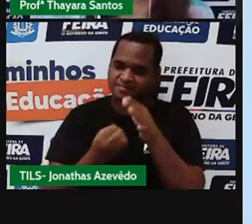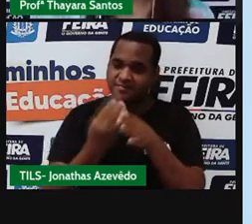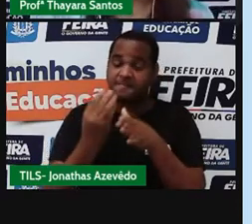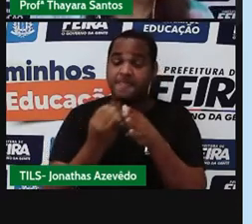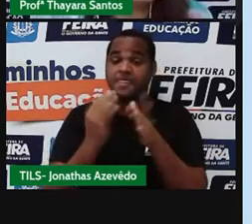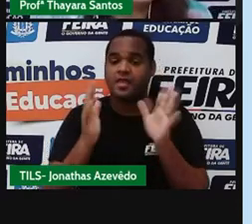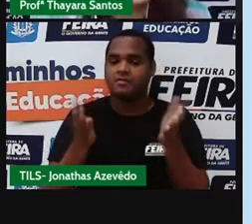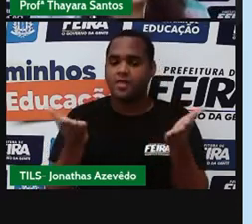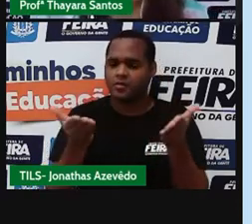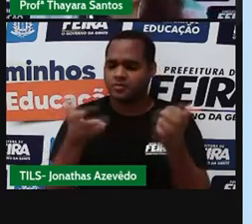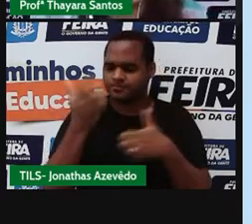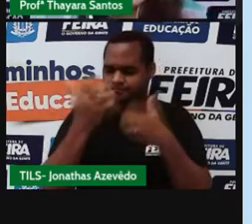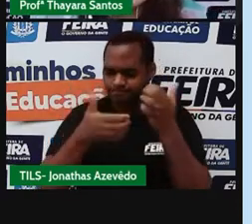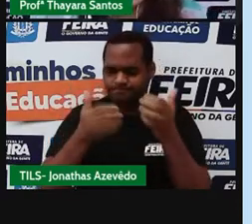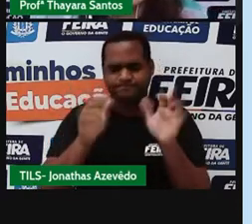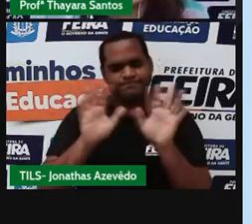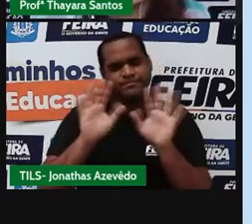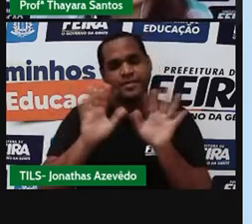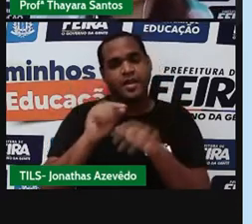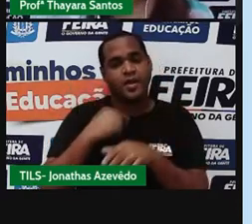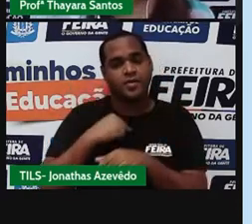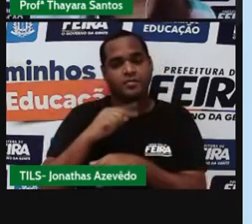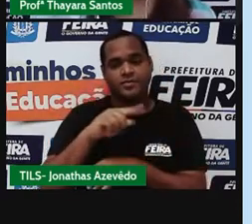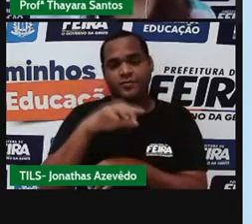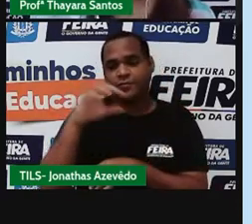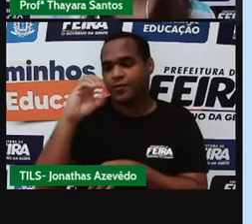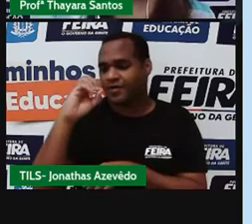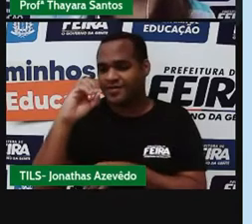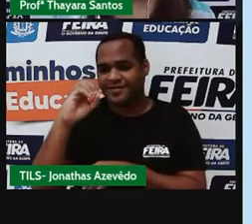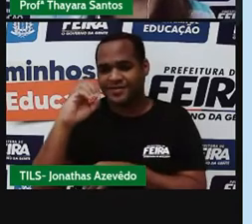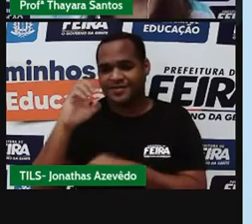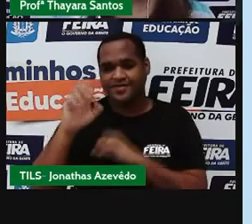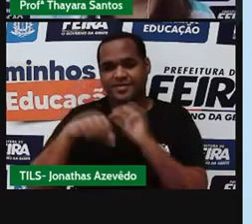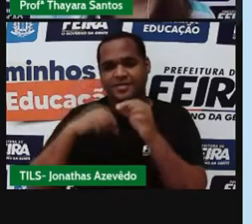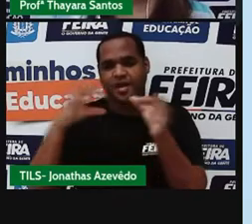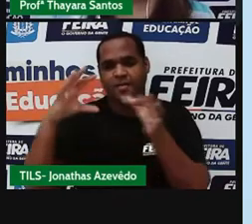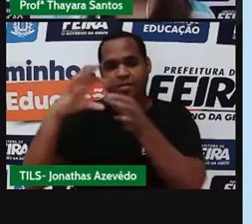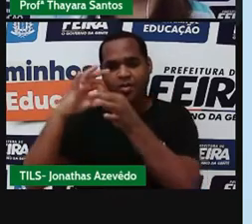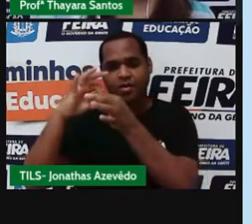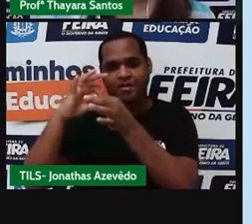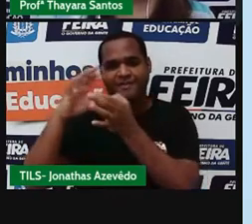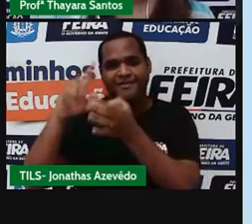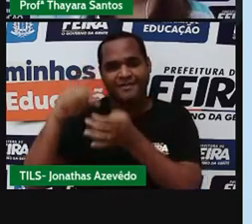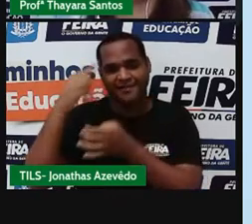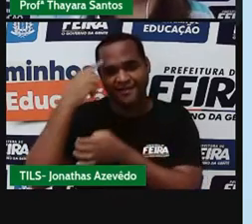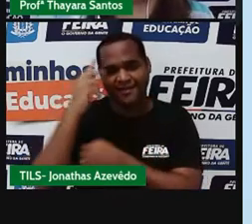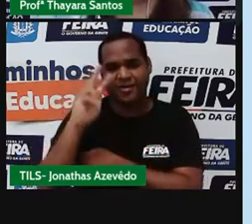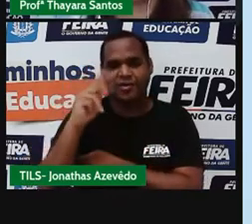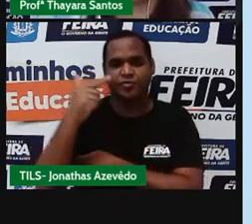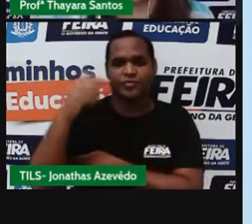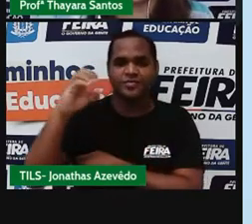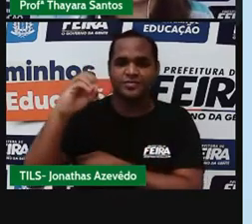Mas eu não vou fazer isso agora. Vou pegar esse oxigênio e vou ligar aqui nessa substância.